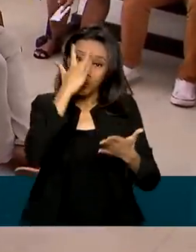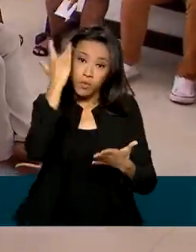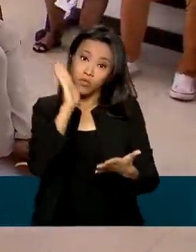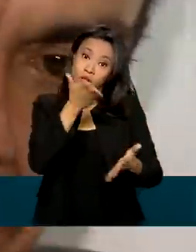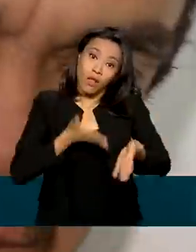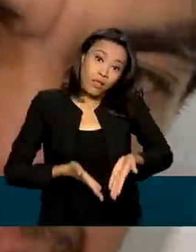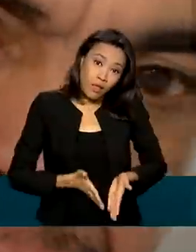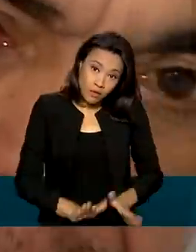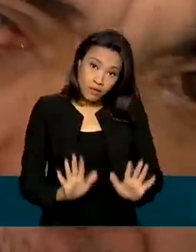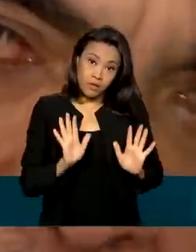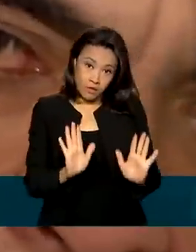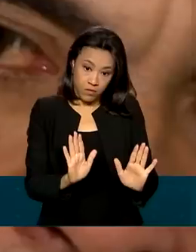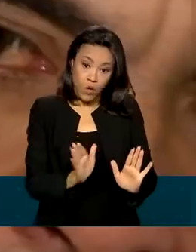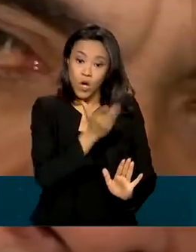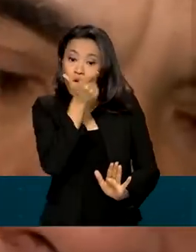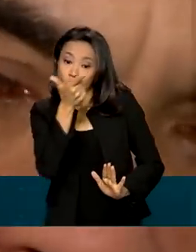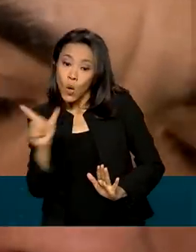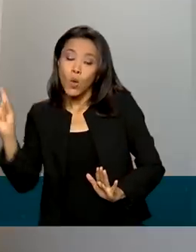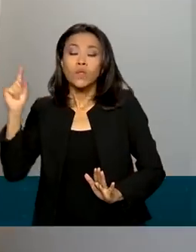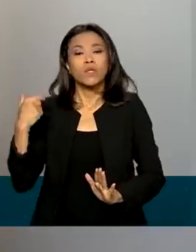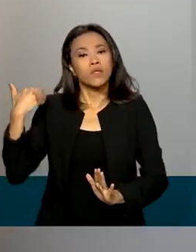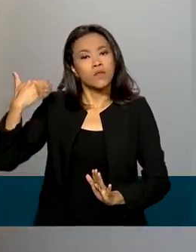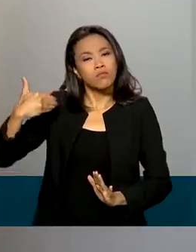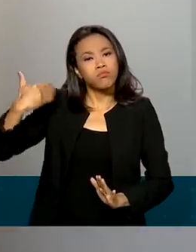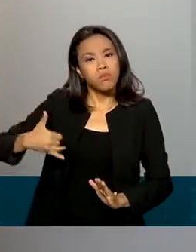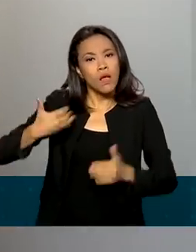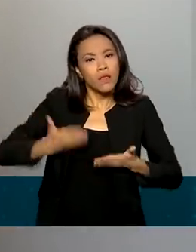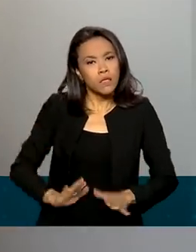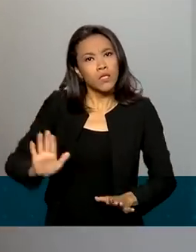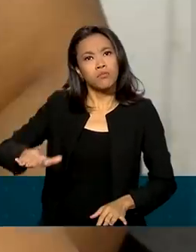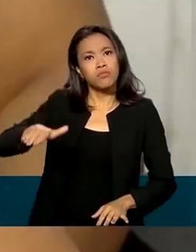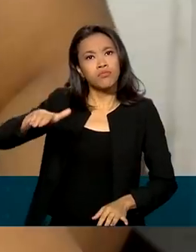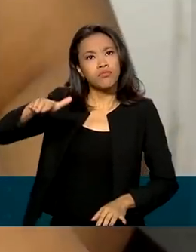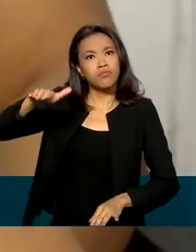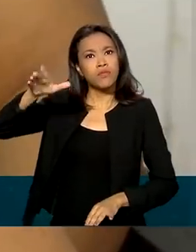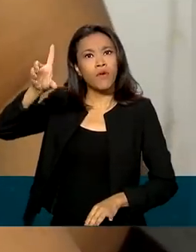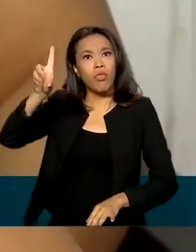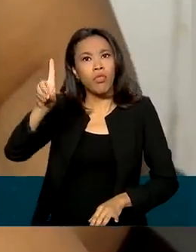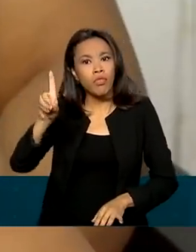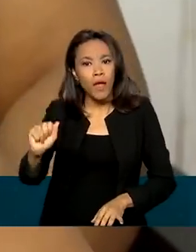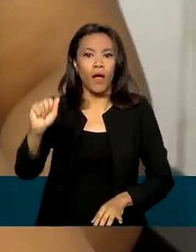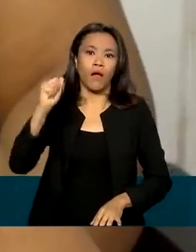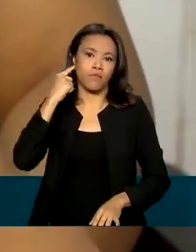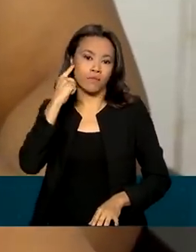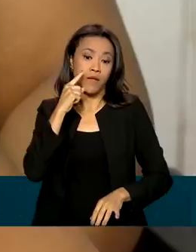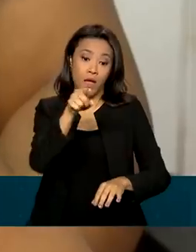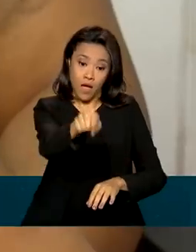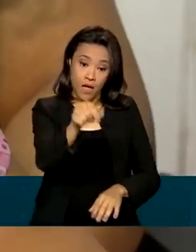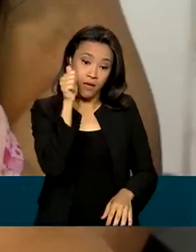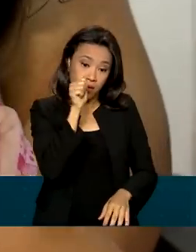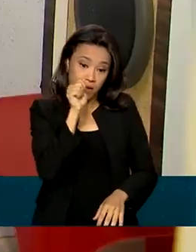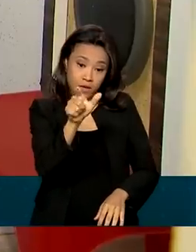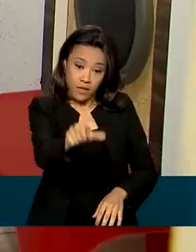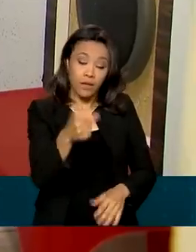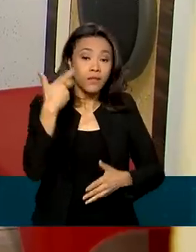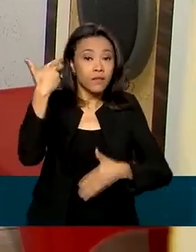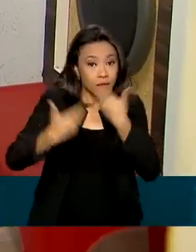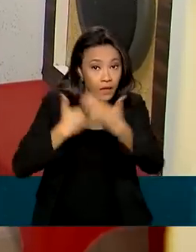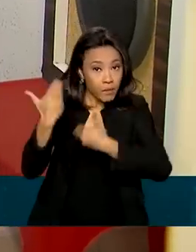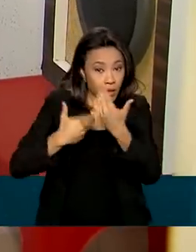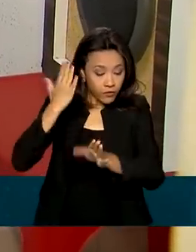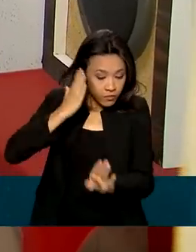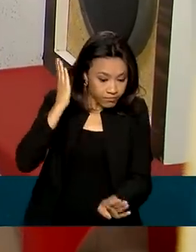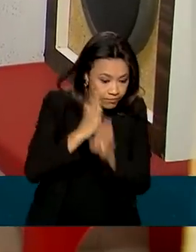condição e outras desenvolveram deficiências auditivas. A pequena Mirella passa por tratamento depois de ter sido